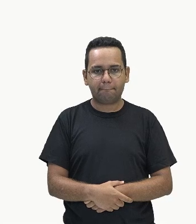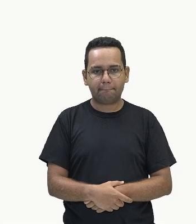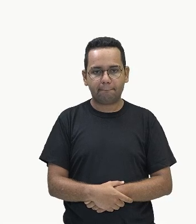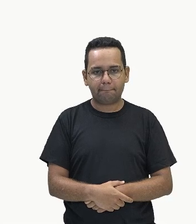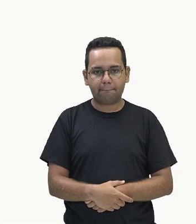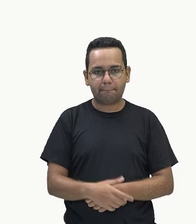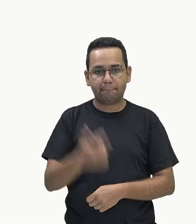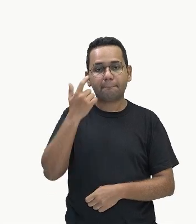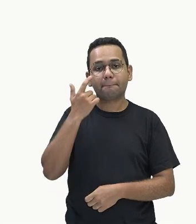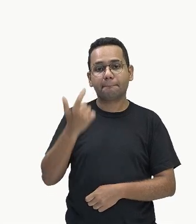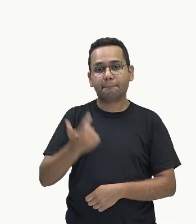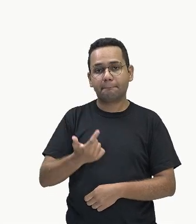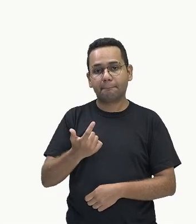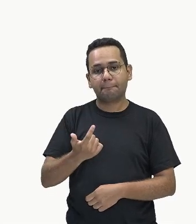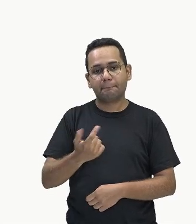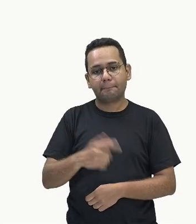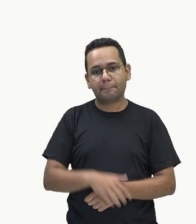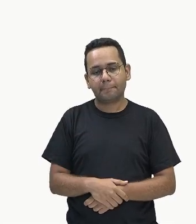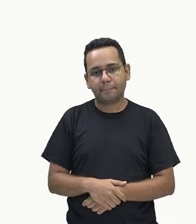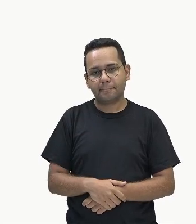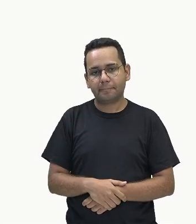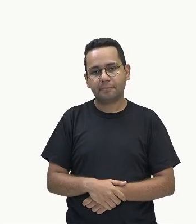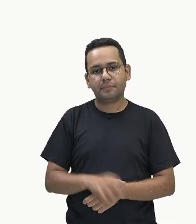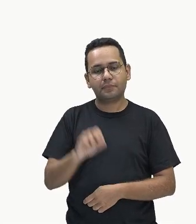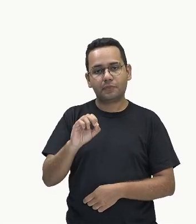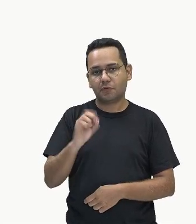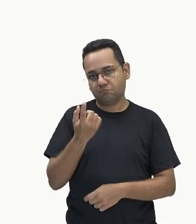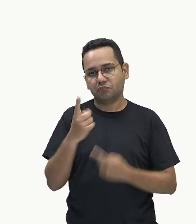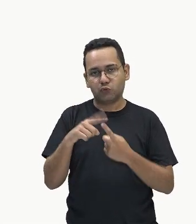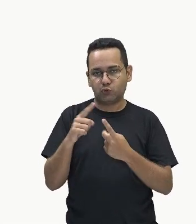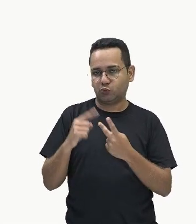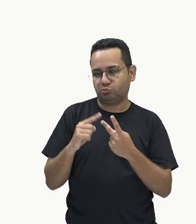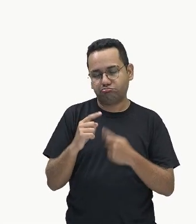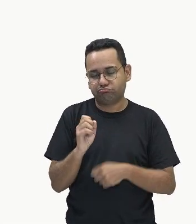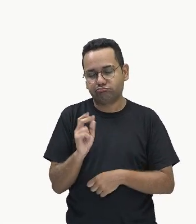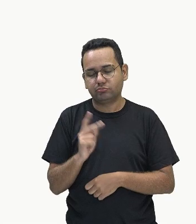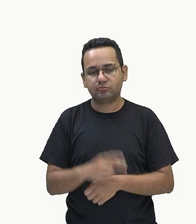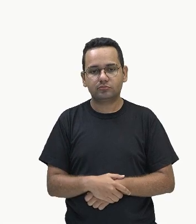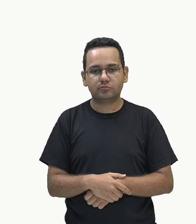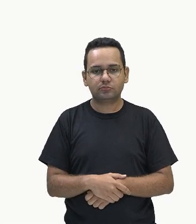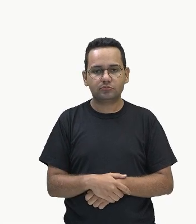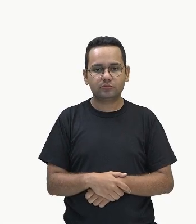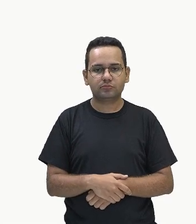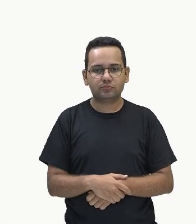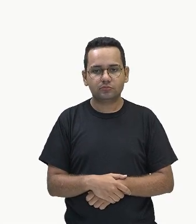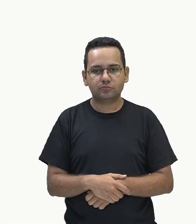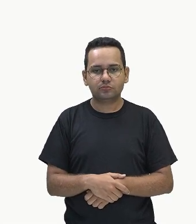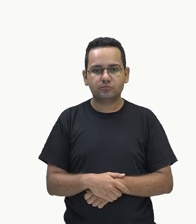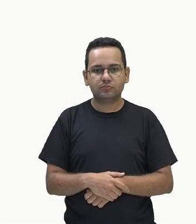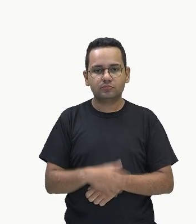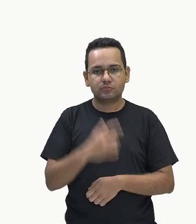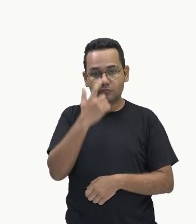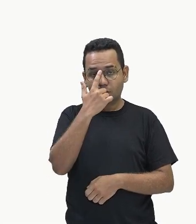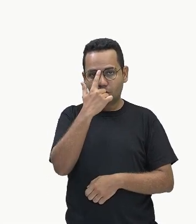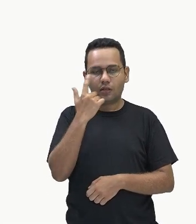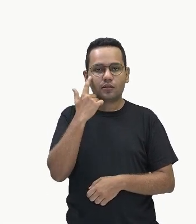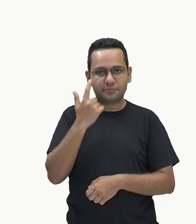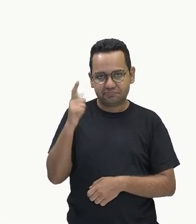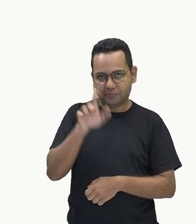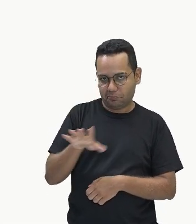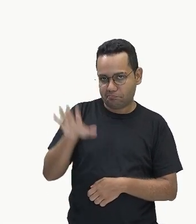de setores ou gráfico de pizza. Circular formado por fatias,